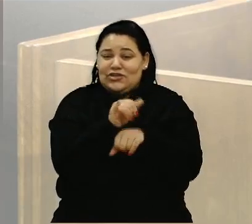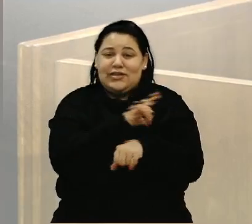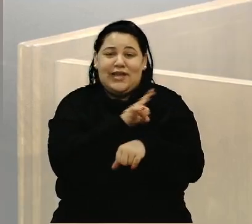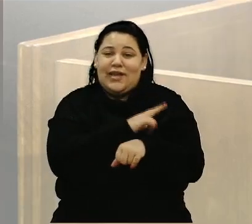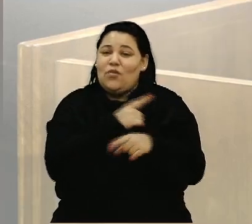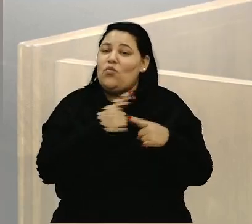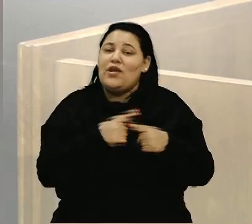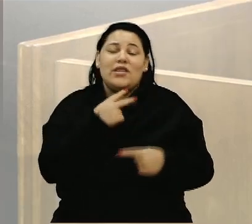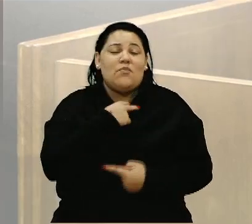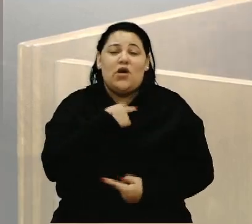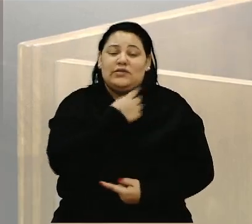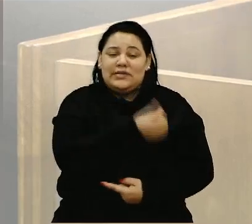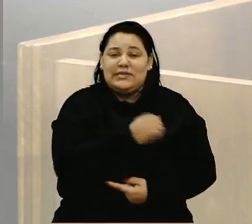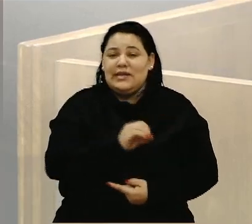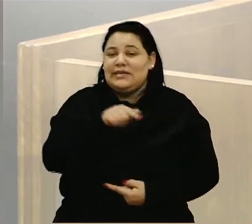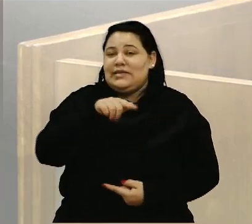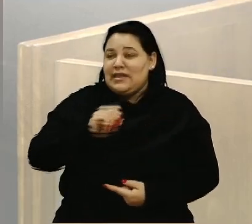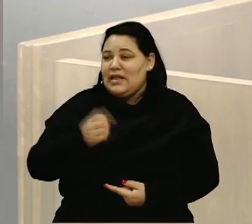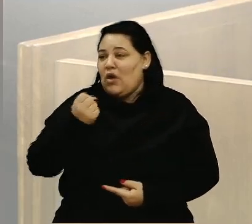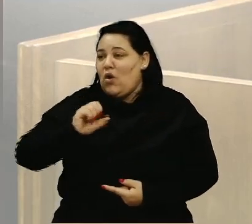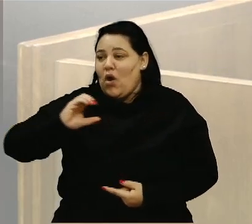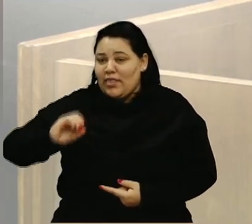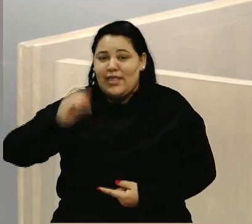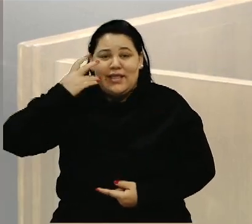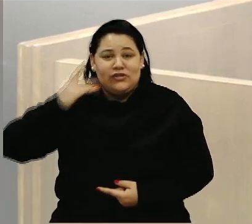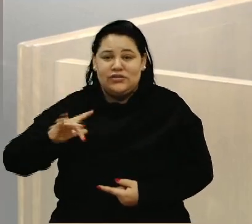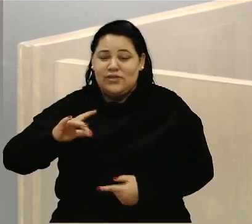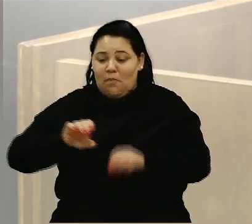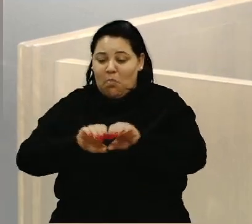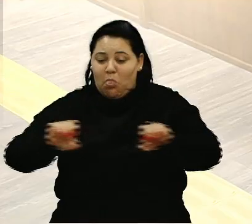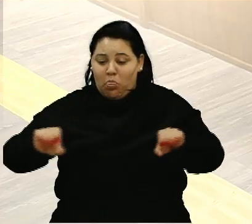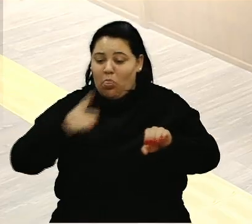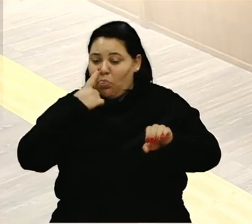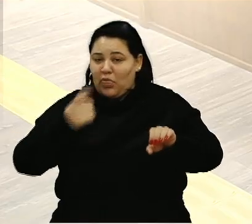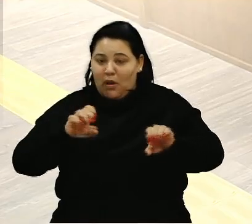70, 80 dias esgoto estourado na frente das casas. Obrigado.